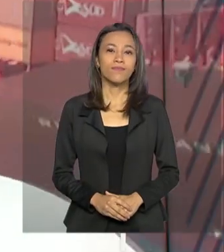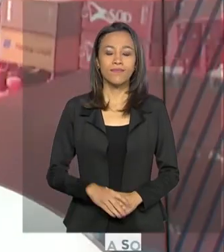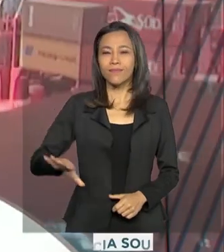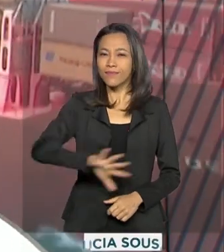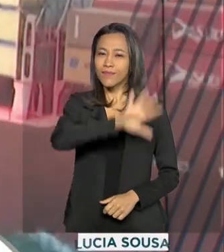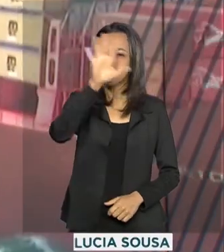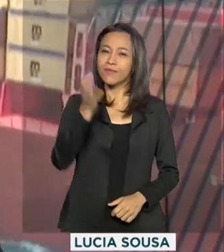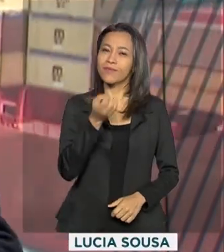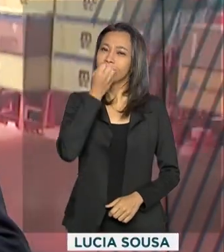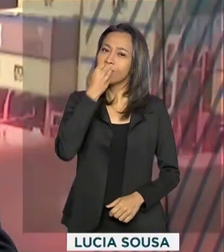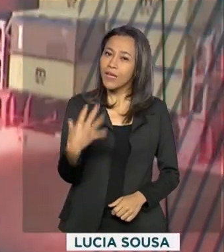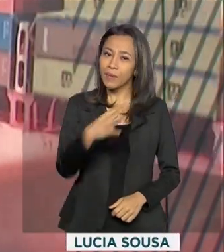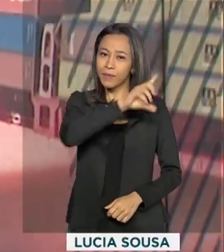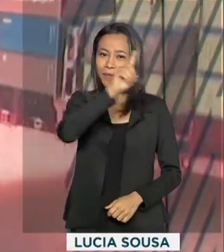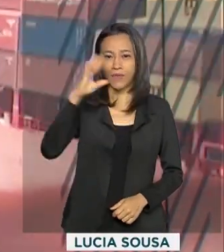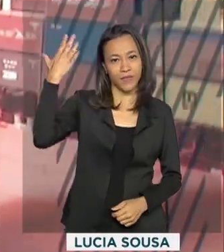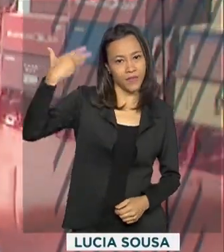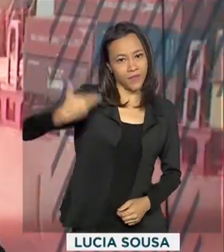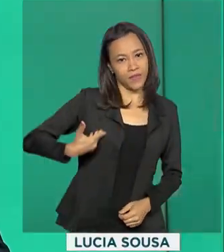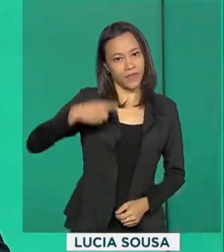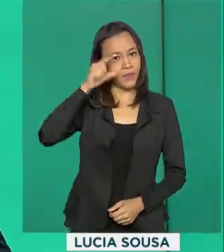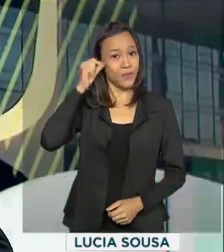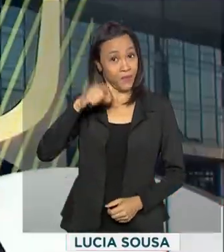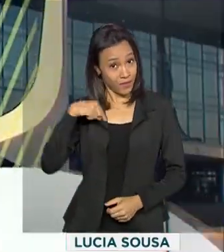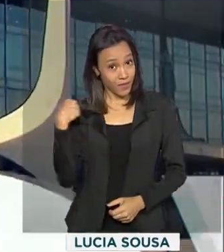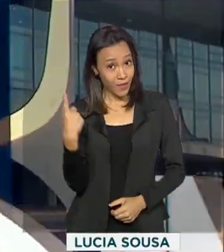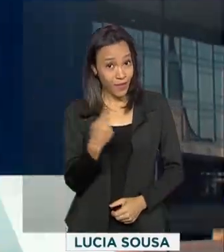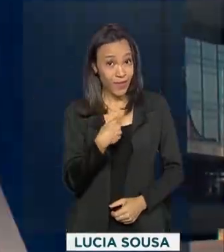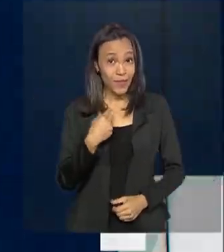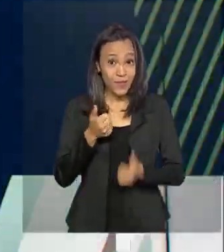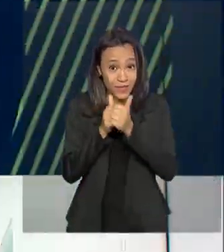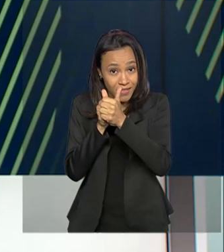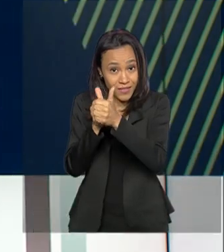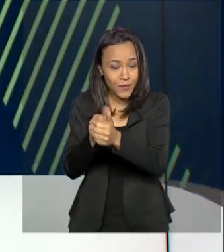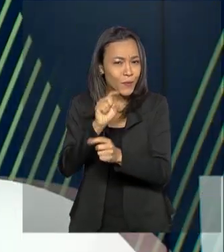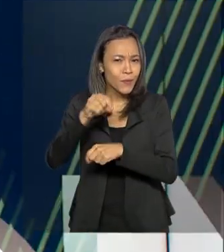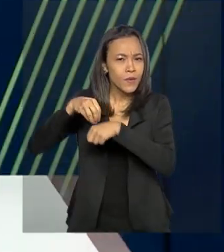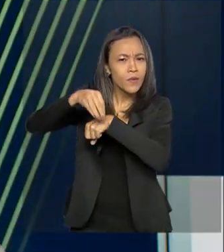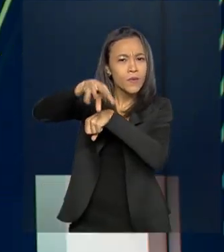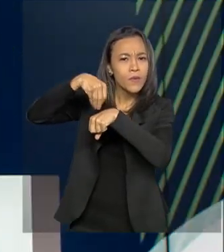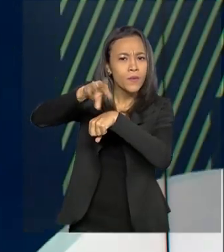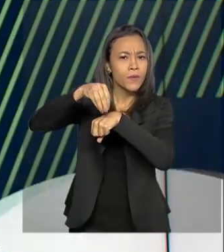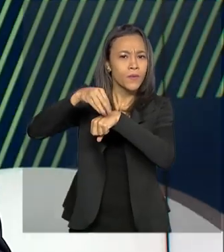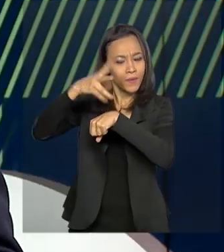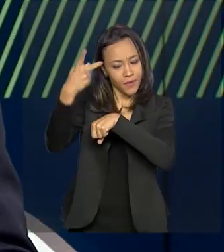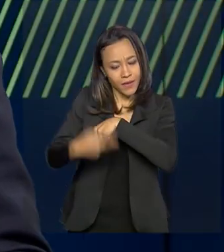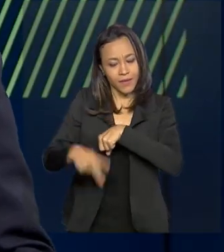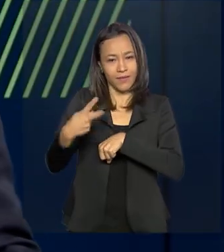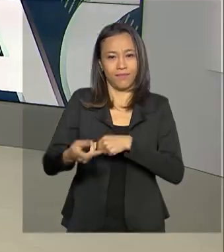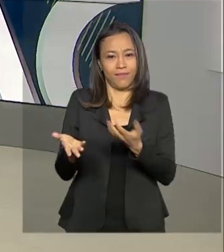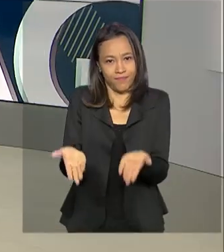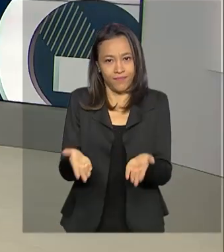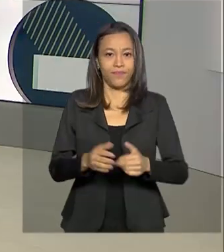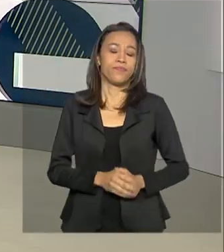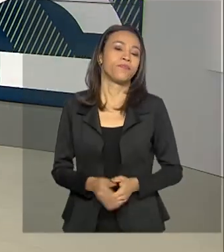Olá, muito bom dia, eu sou Roberto Camargo e sigo com você a partir de agora com as notícias aqui no Governo Agora.